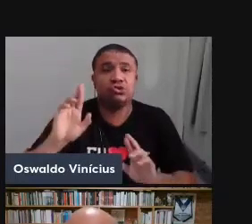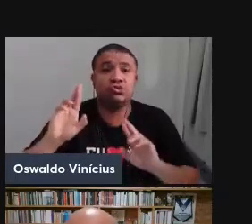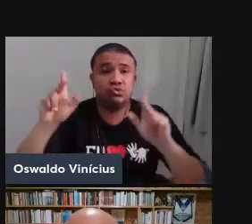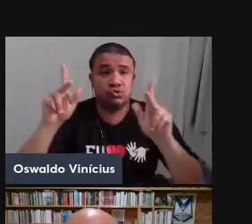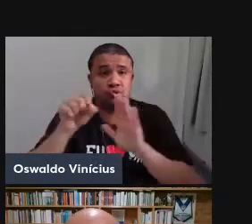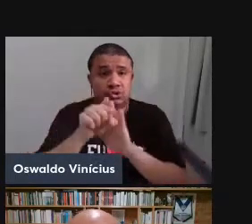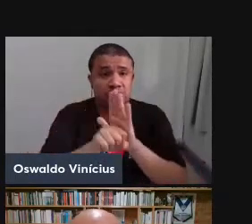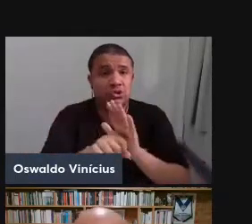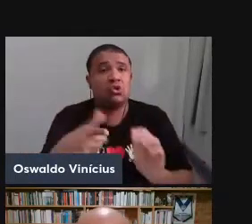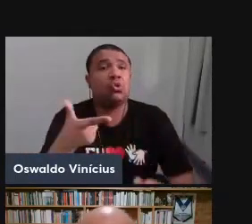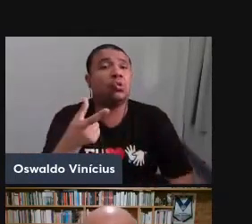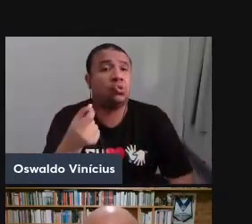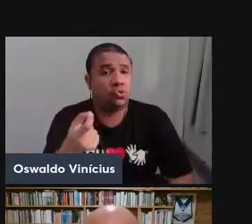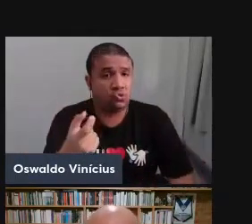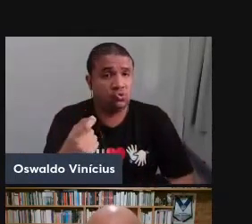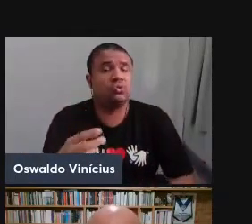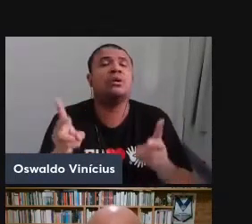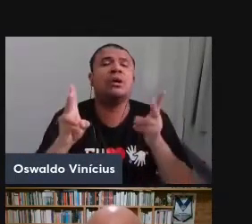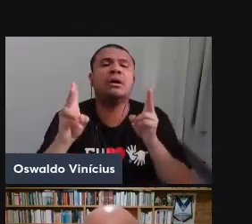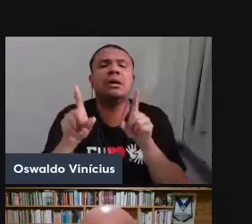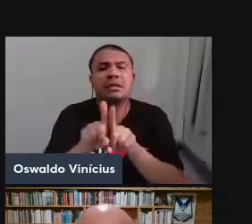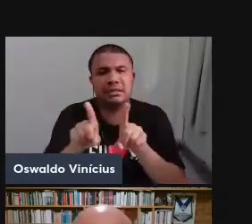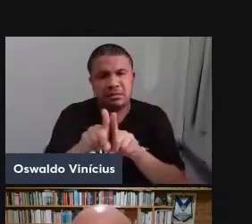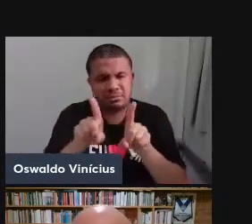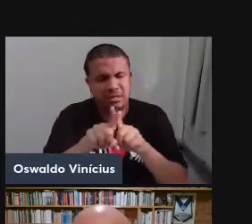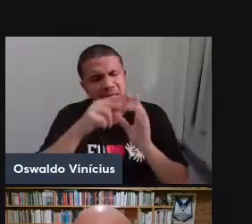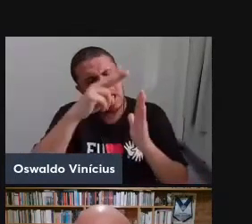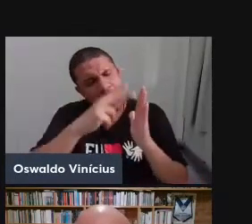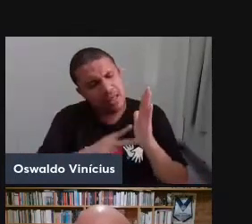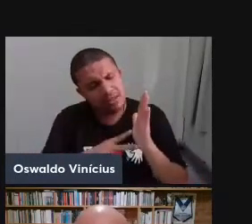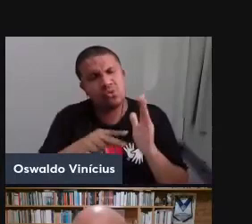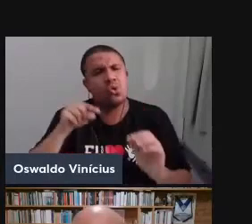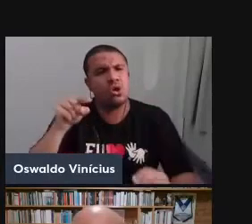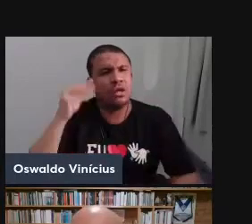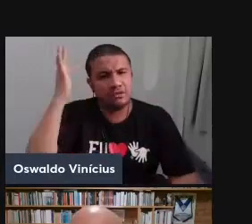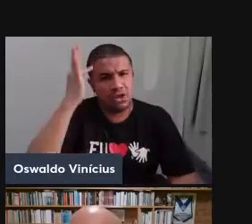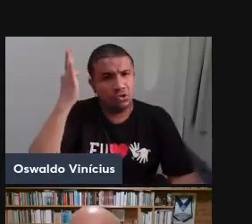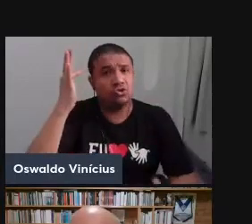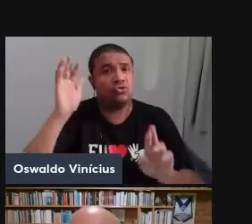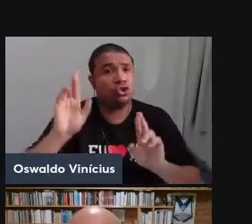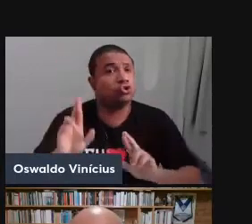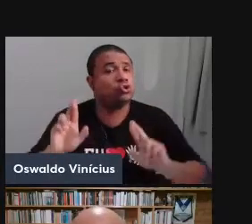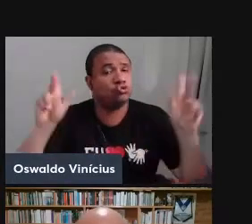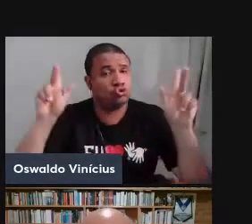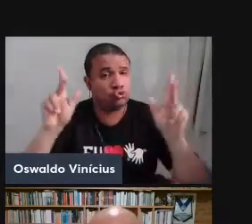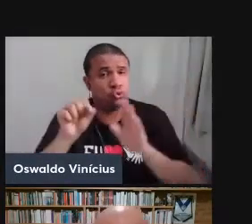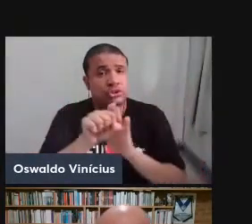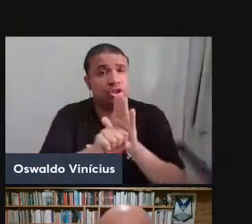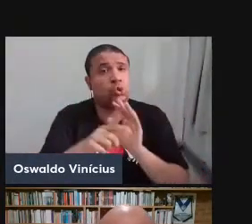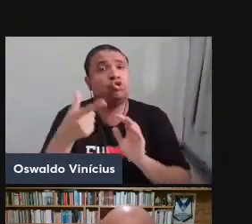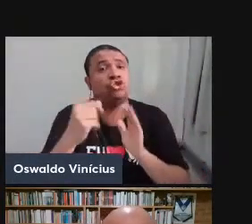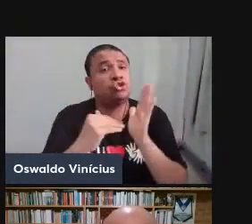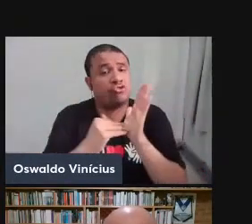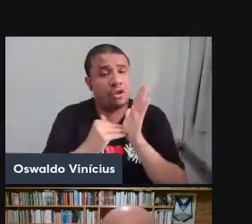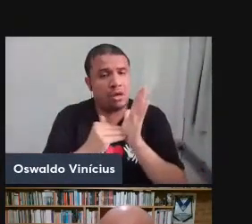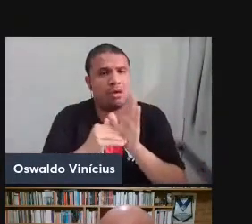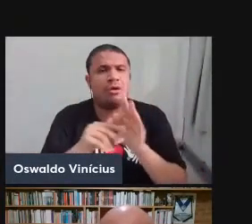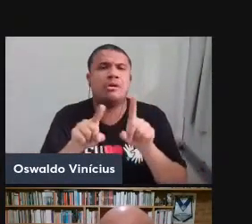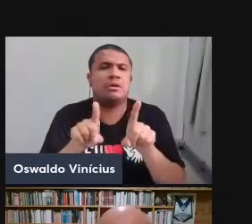final do século XX, do mesmo modo que a leitura desses filósofos da diferença no final do século XX também